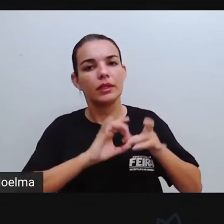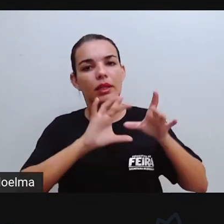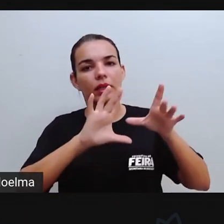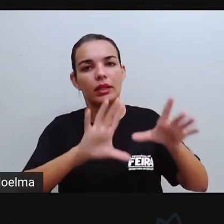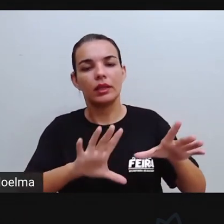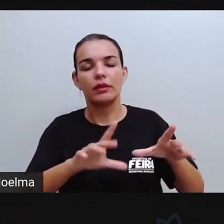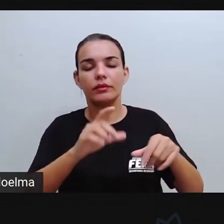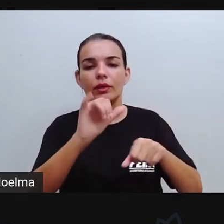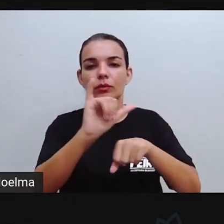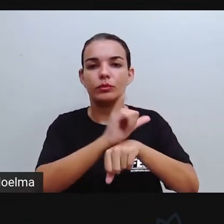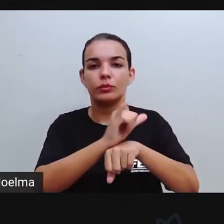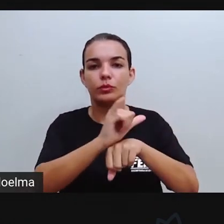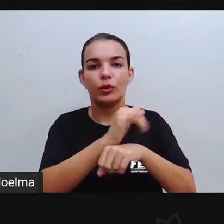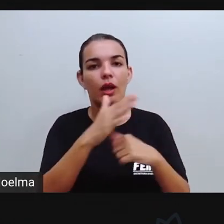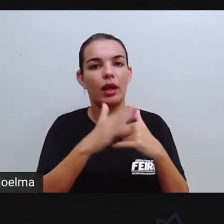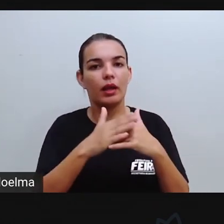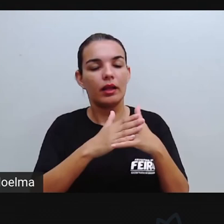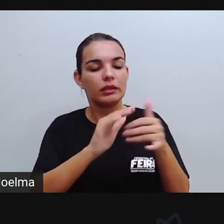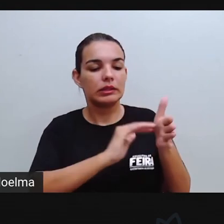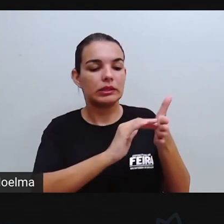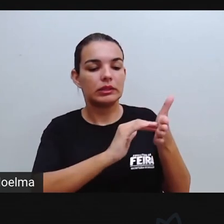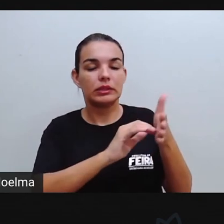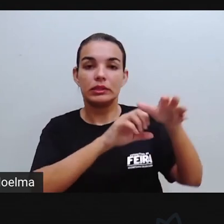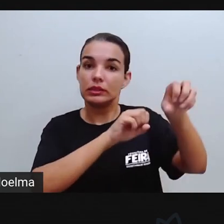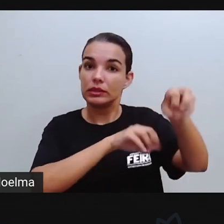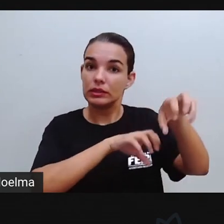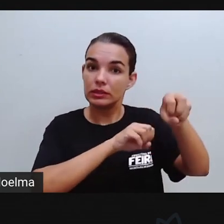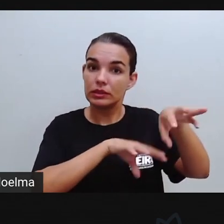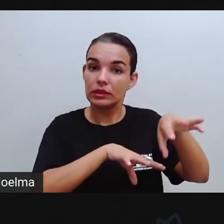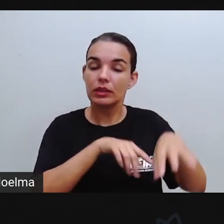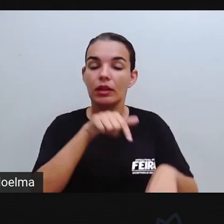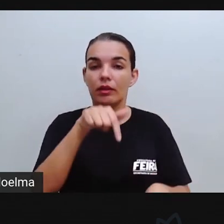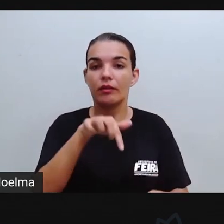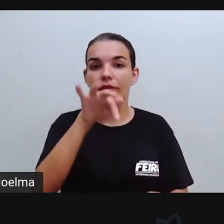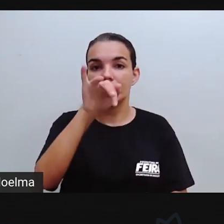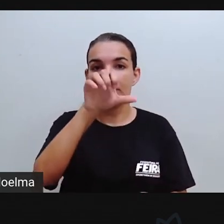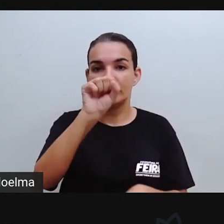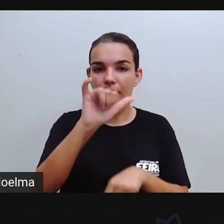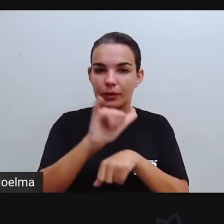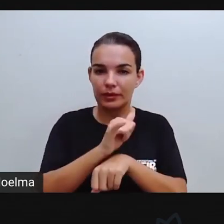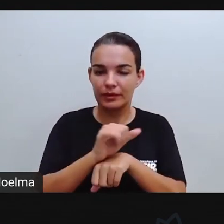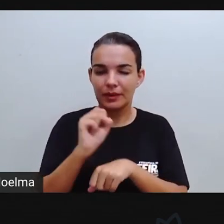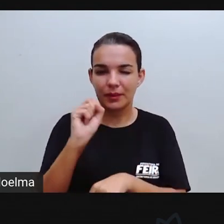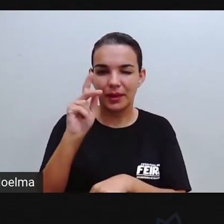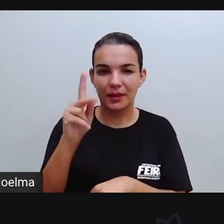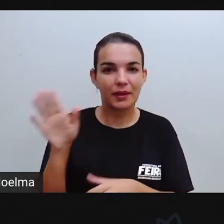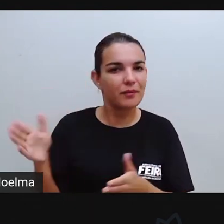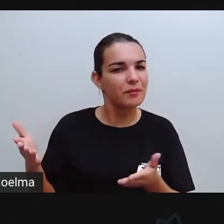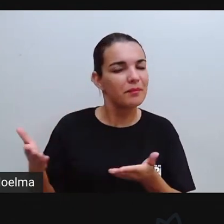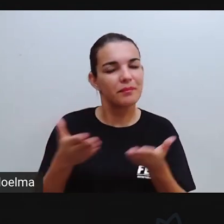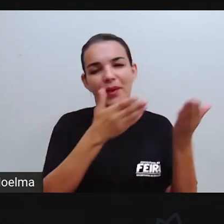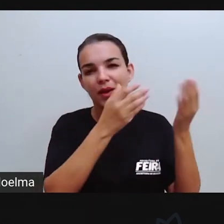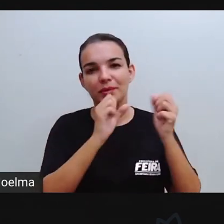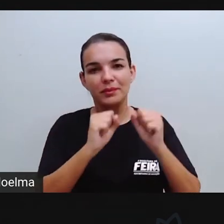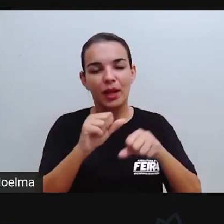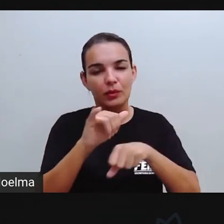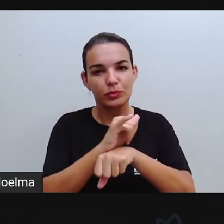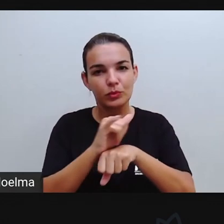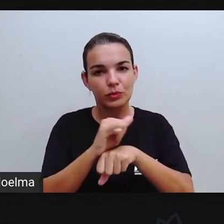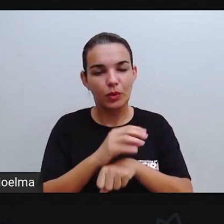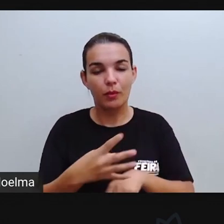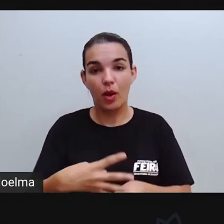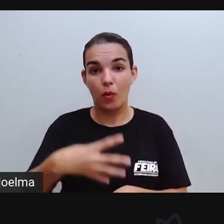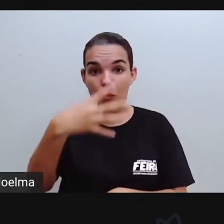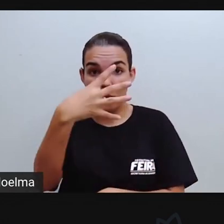no nosso canal da Seduc de Feira de Santana no YouTube, certo? Então vão lá na playlist do quarto ano,